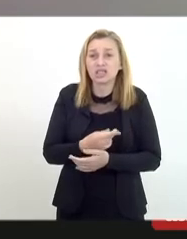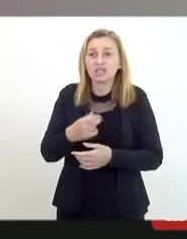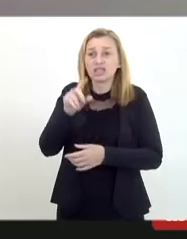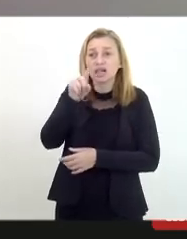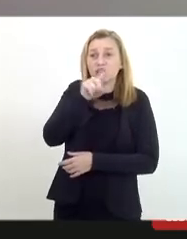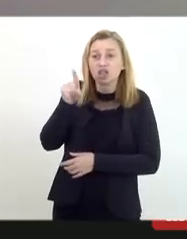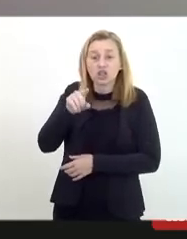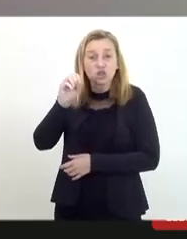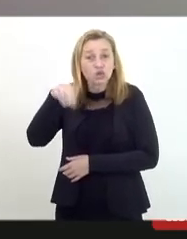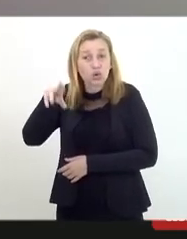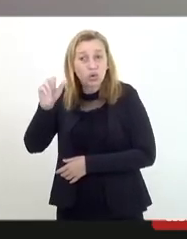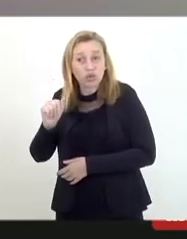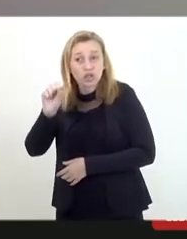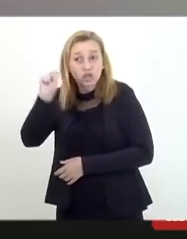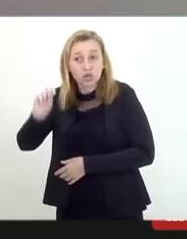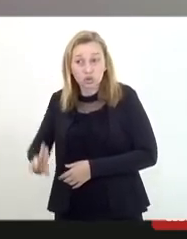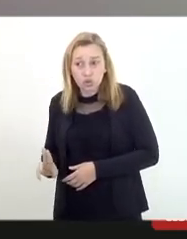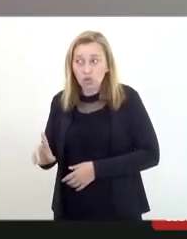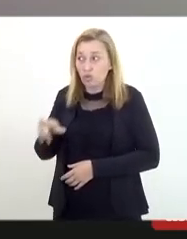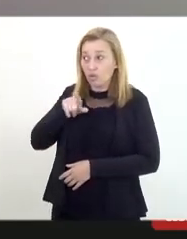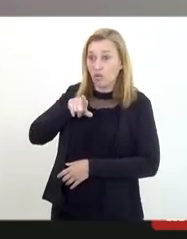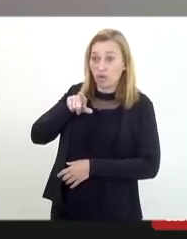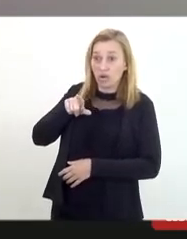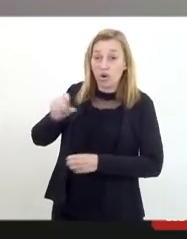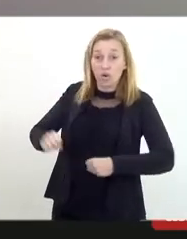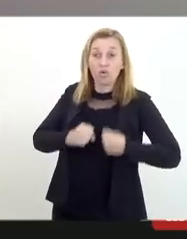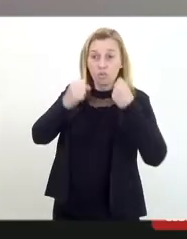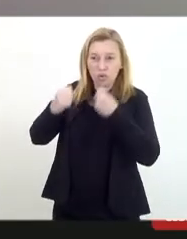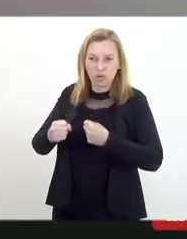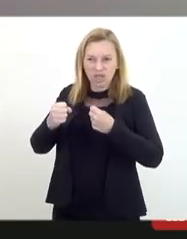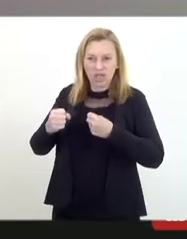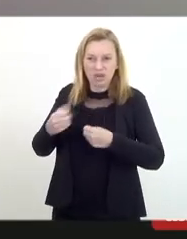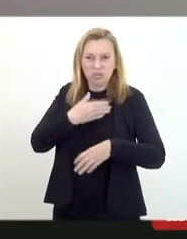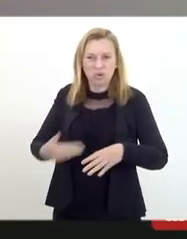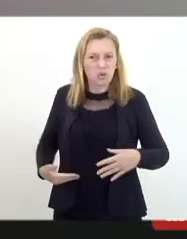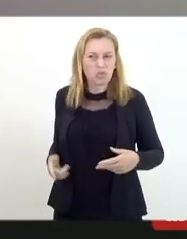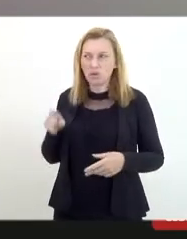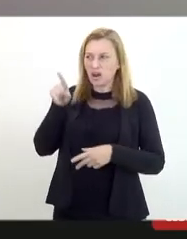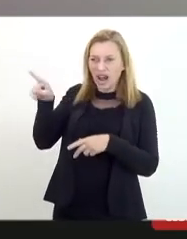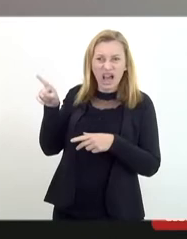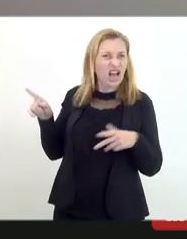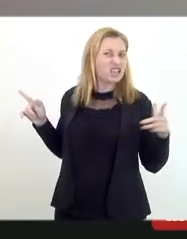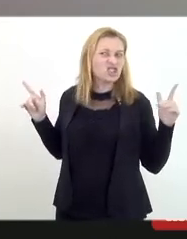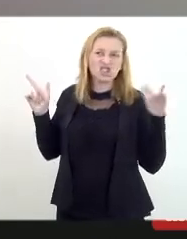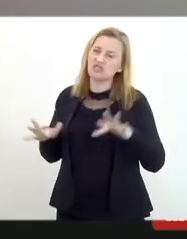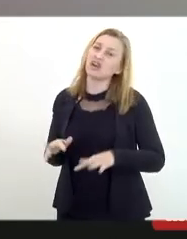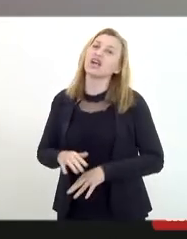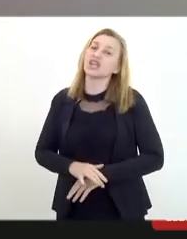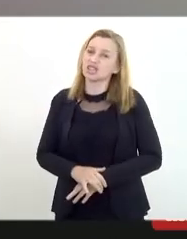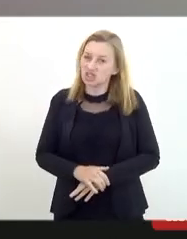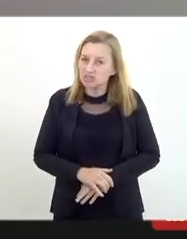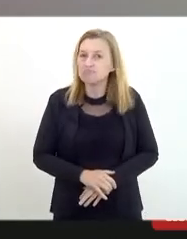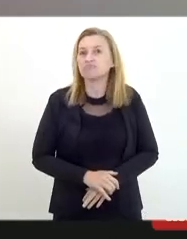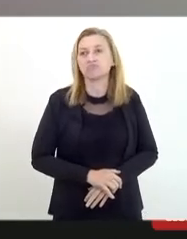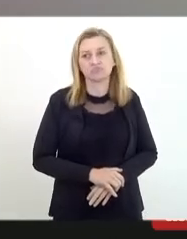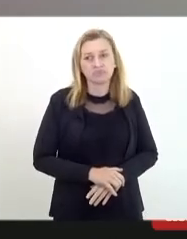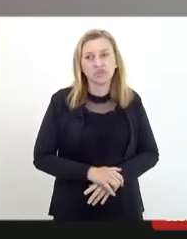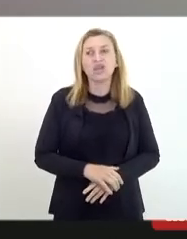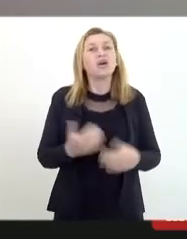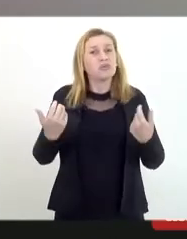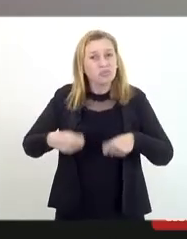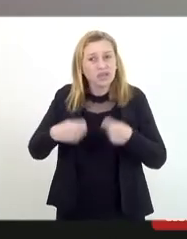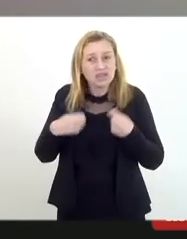a mobilização social, a mobilização do poder público seria completamente diferente. A gente